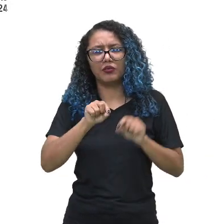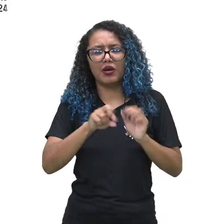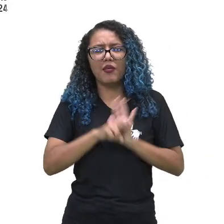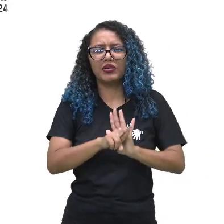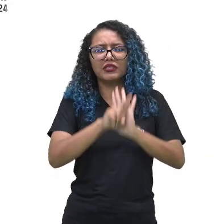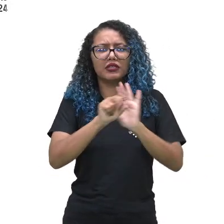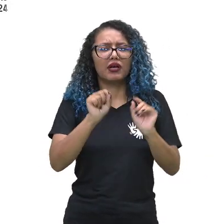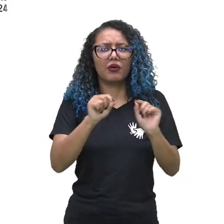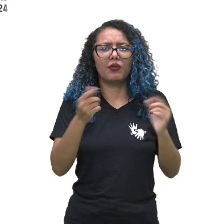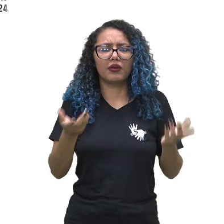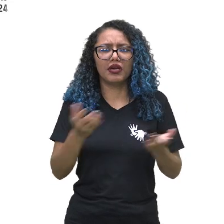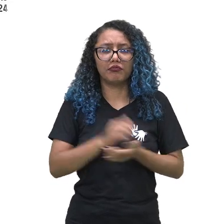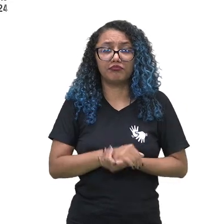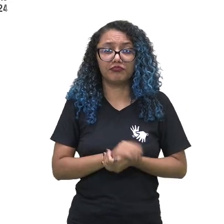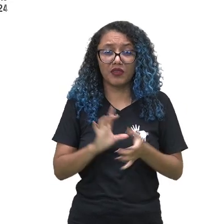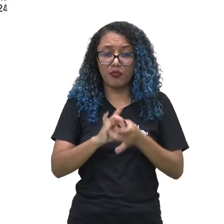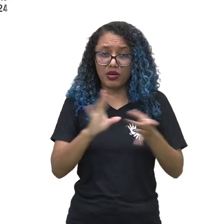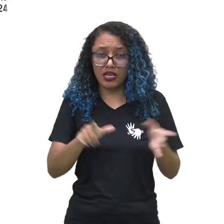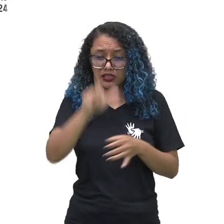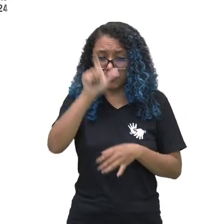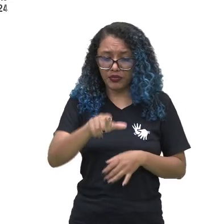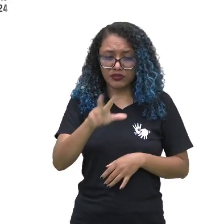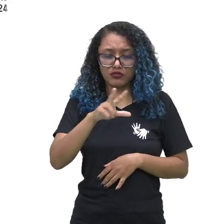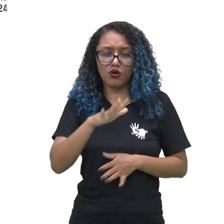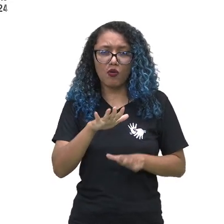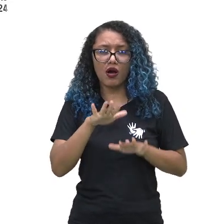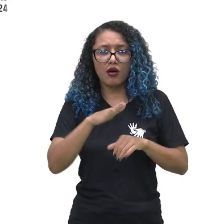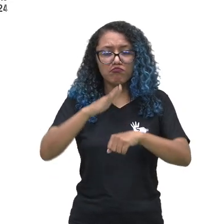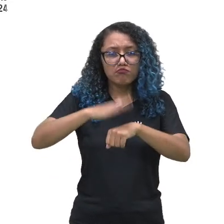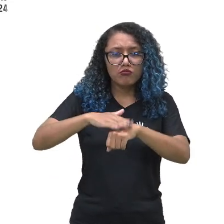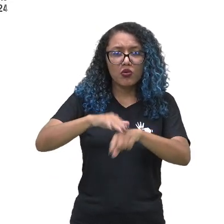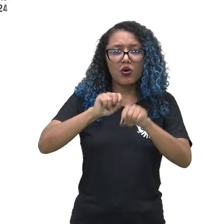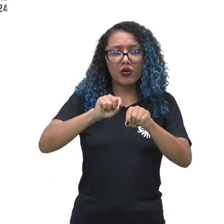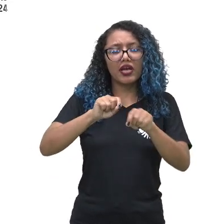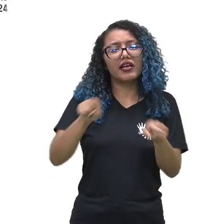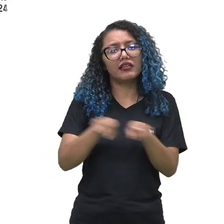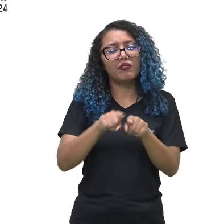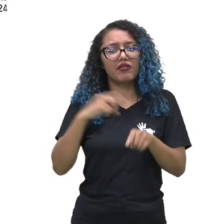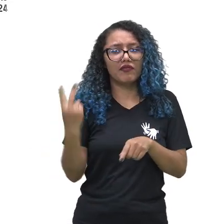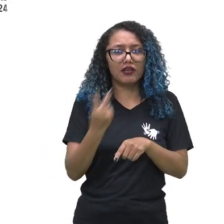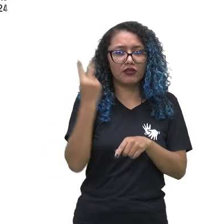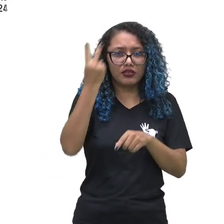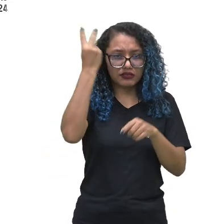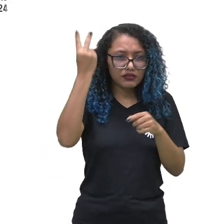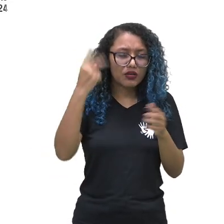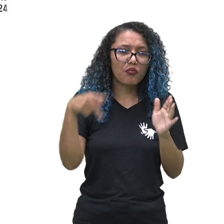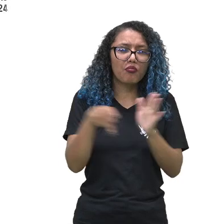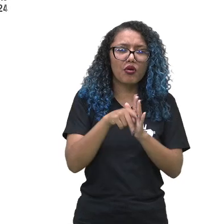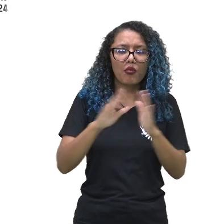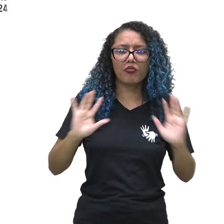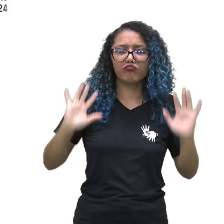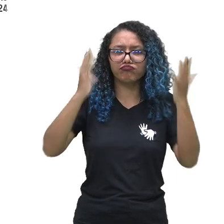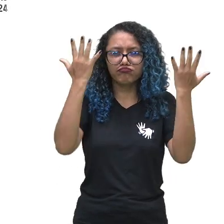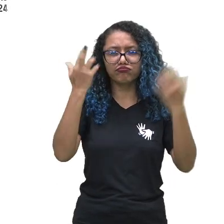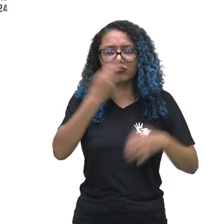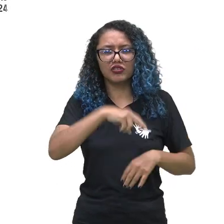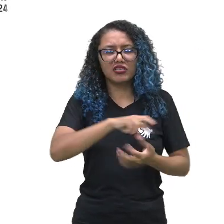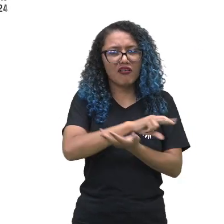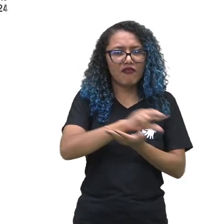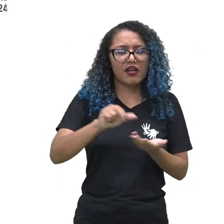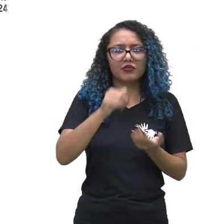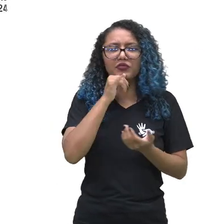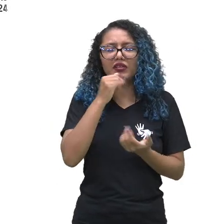liberdade do indivíduo e a valorização daquelas manifestações religiosas. Eu posso ser